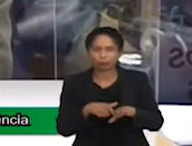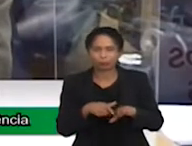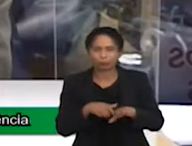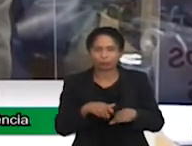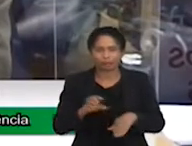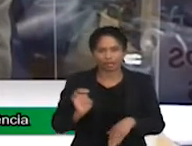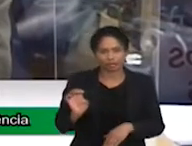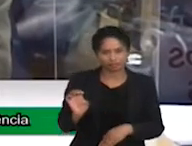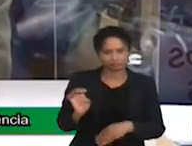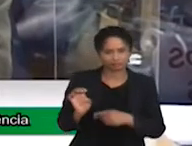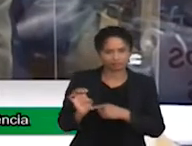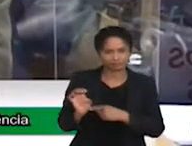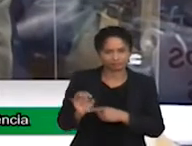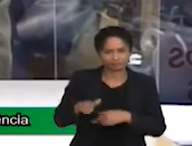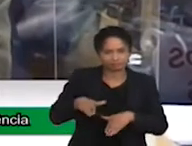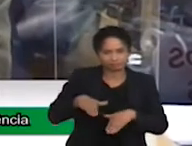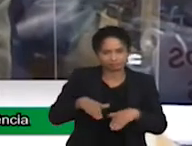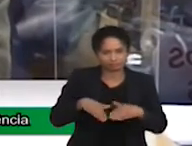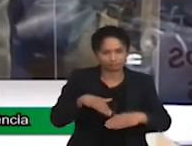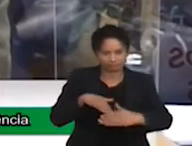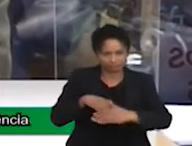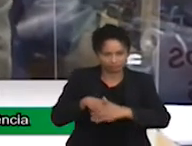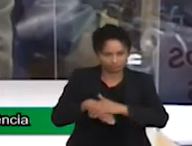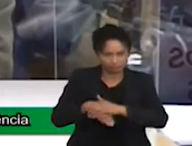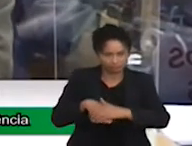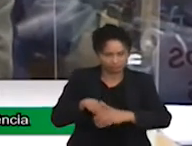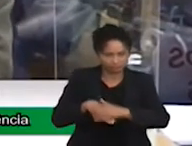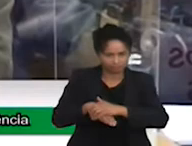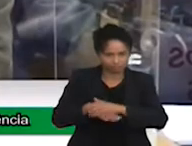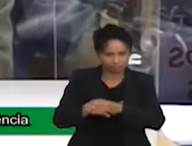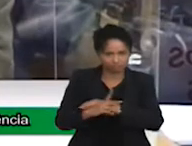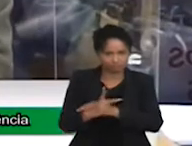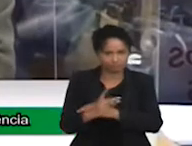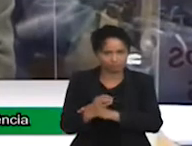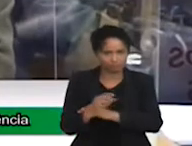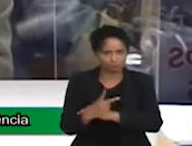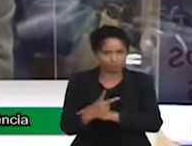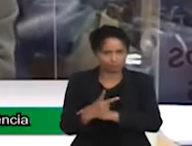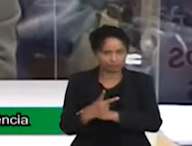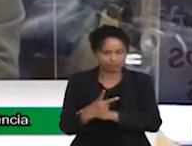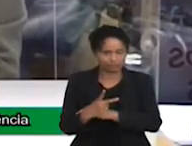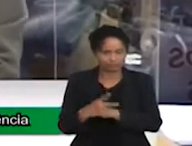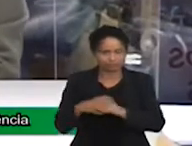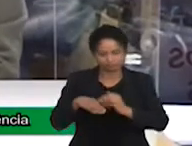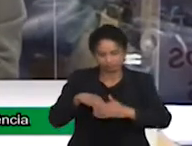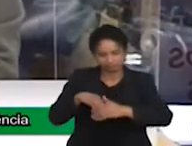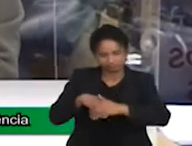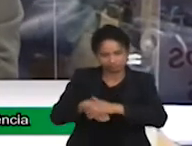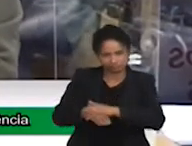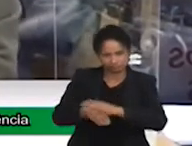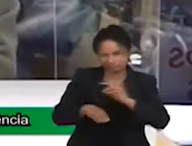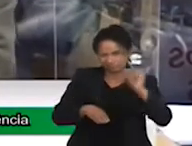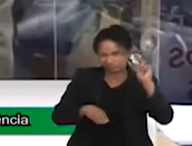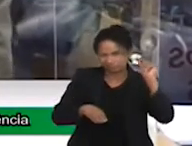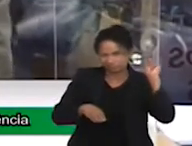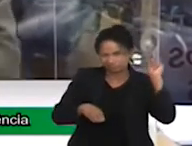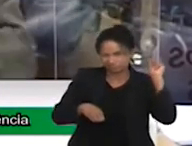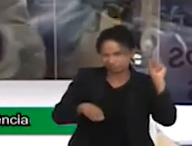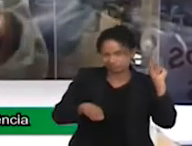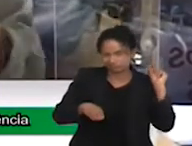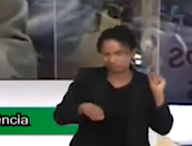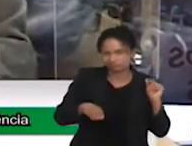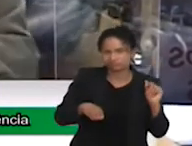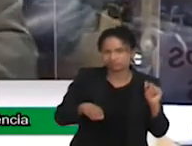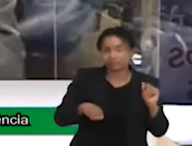e eu ia usar aquele tênis, tênis. Lembram do pop? Muito antigo. Mas, enfim, então